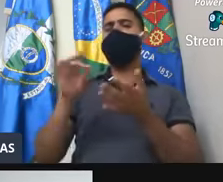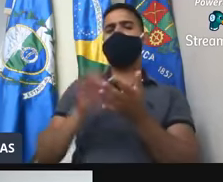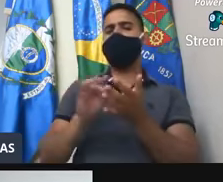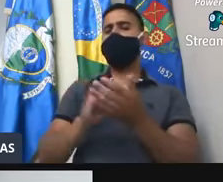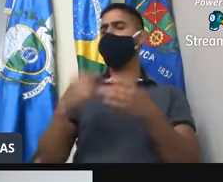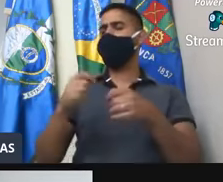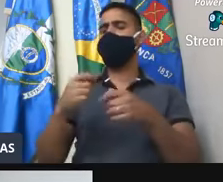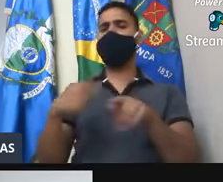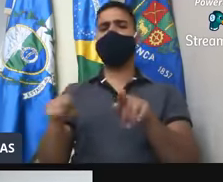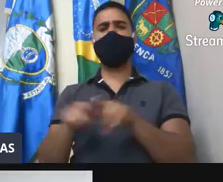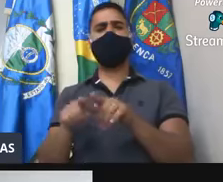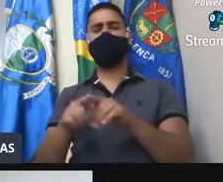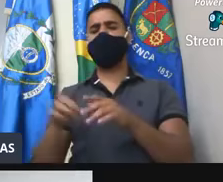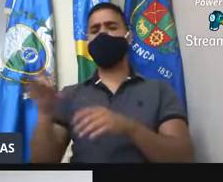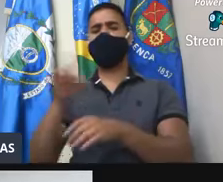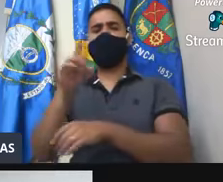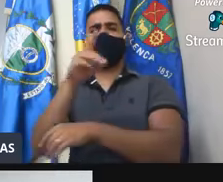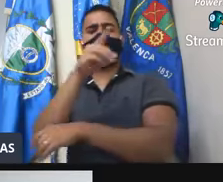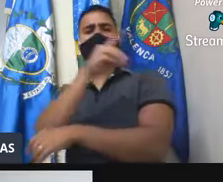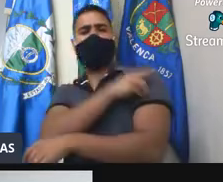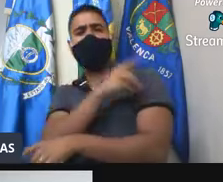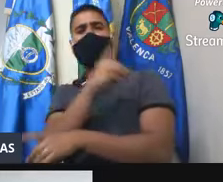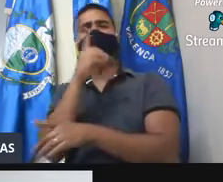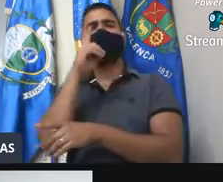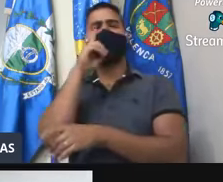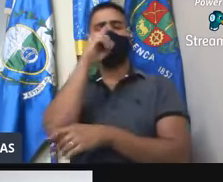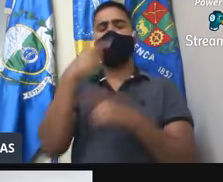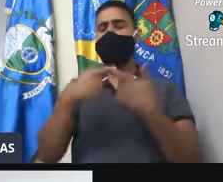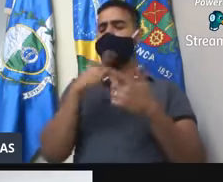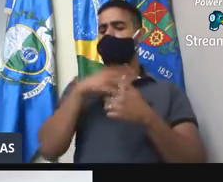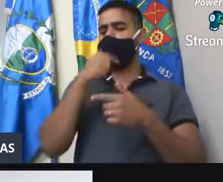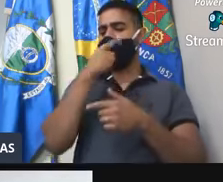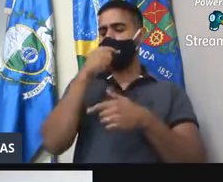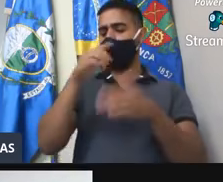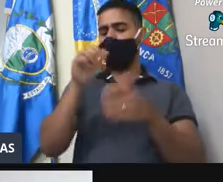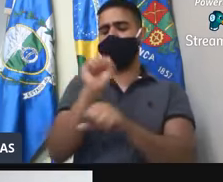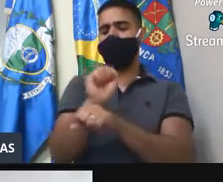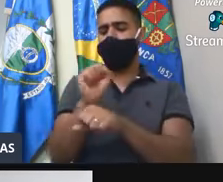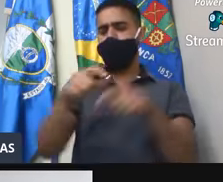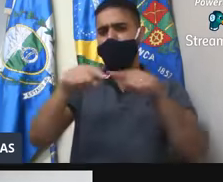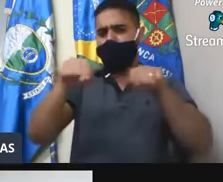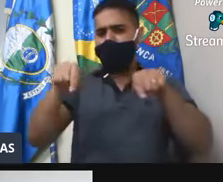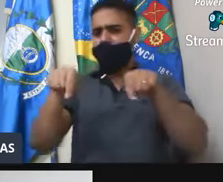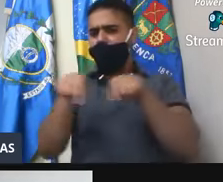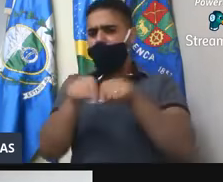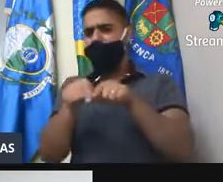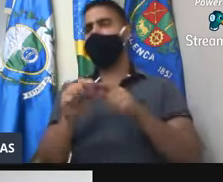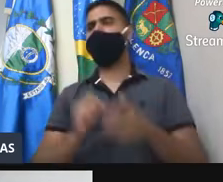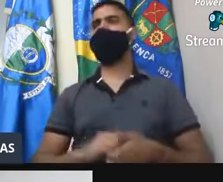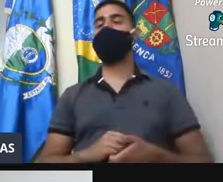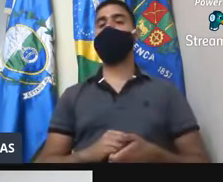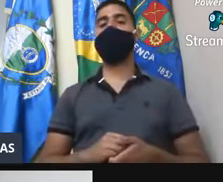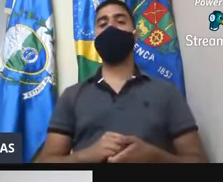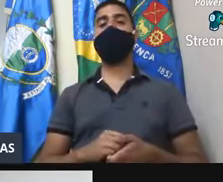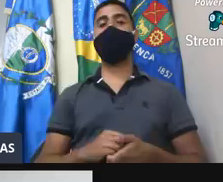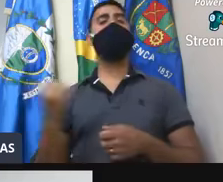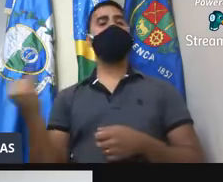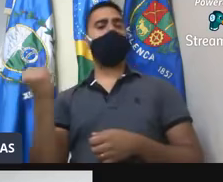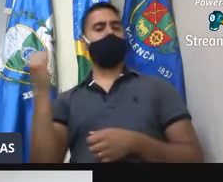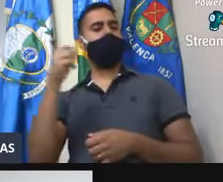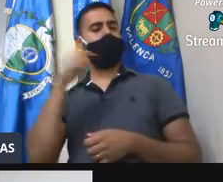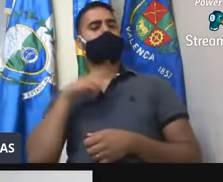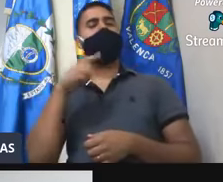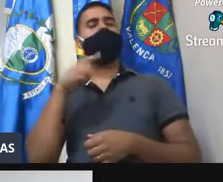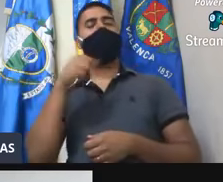à proliferação da dengue, uma vez que, por ser a água parada do hospedeiro em ponto, procria o mosquito aébis egípcio. É de suma importância a implantação da rede de esgoto